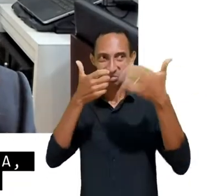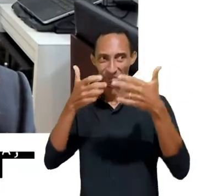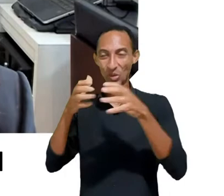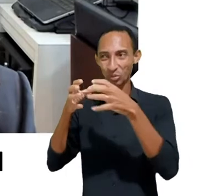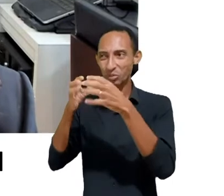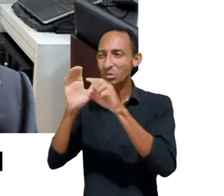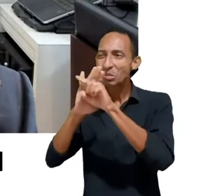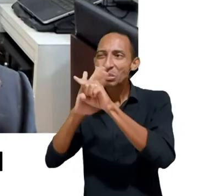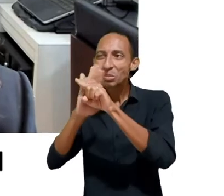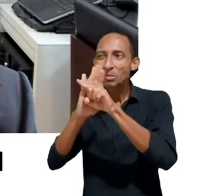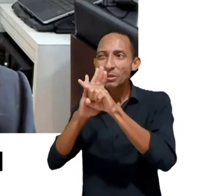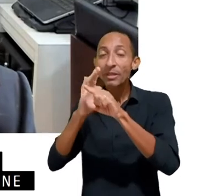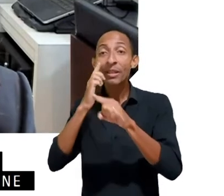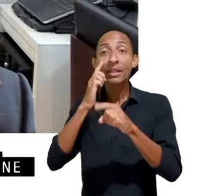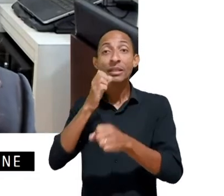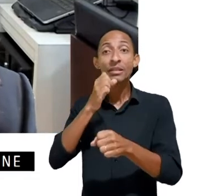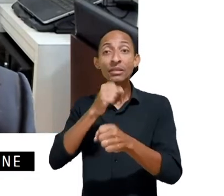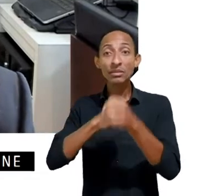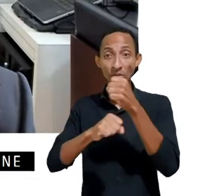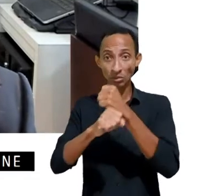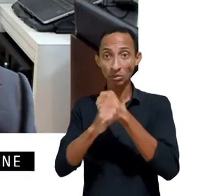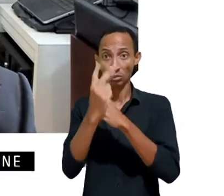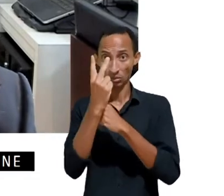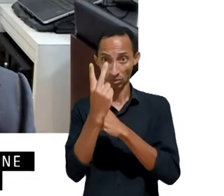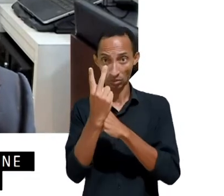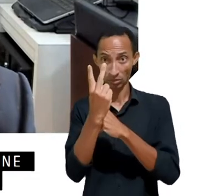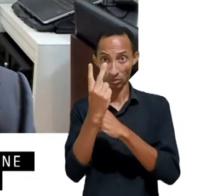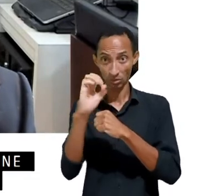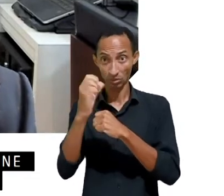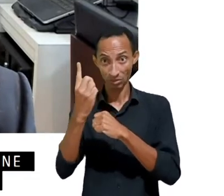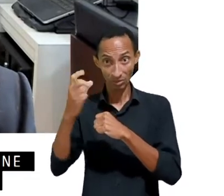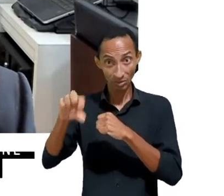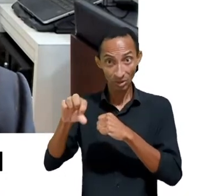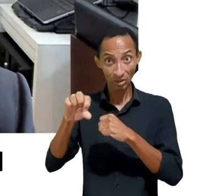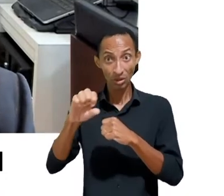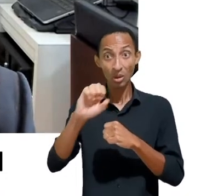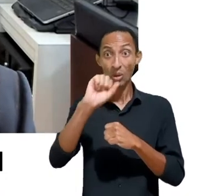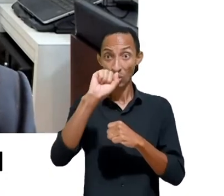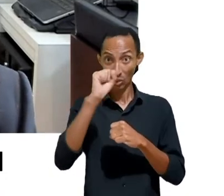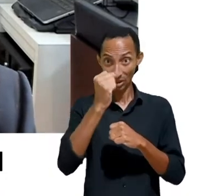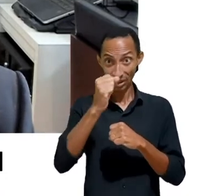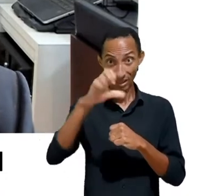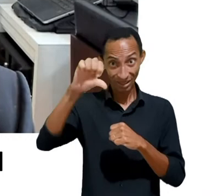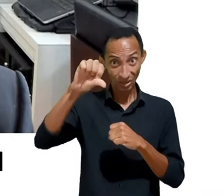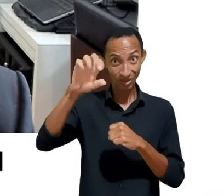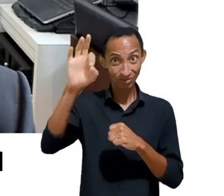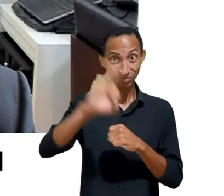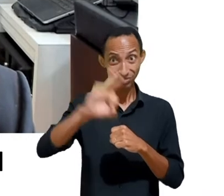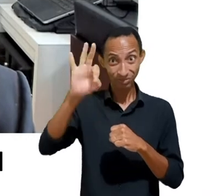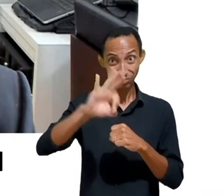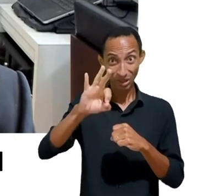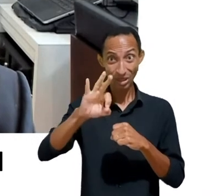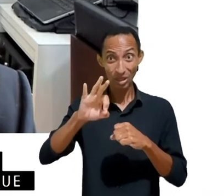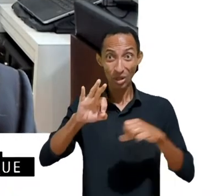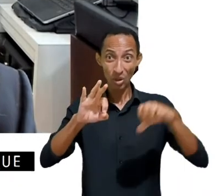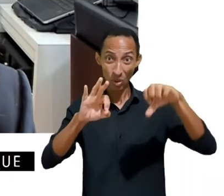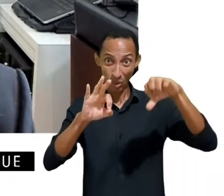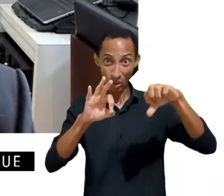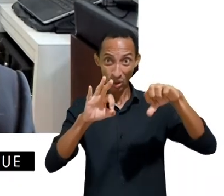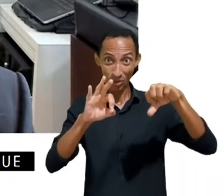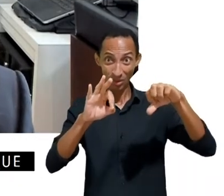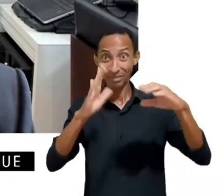2019 aponta que 89% da população de 9 a 17 anos é usuária da internet no Brasil.